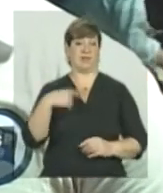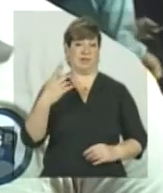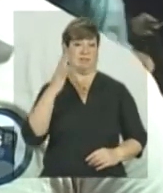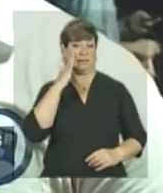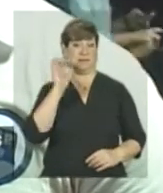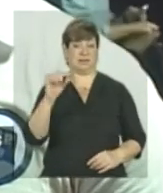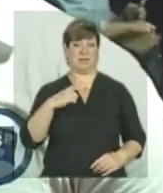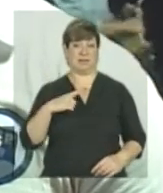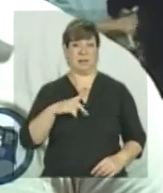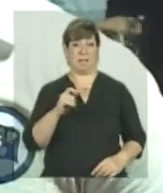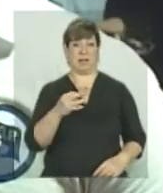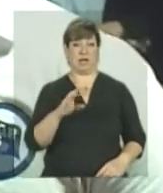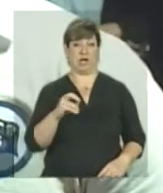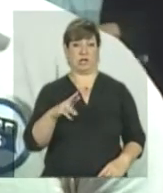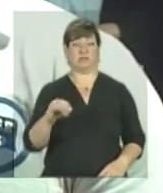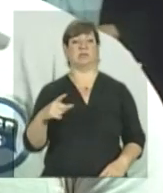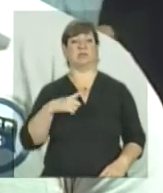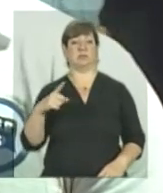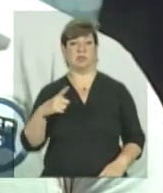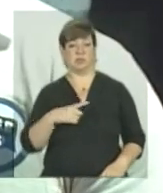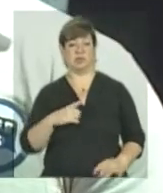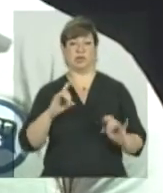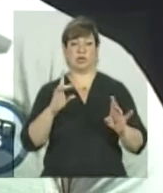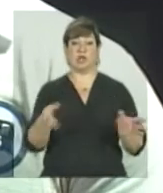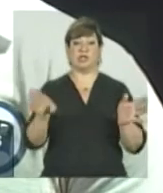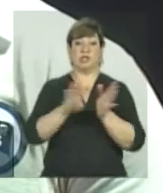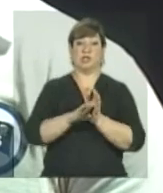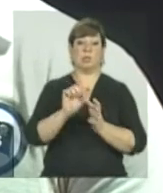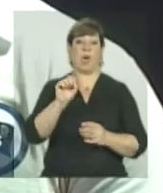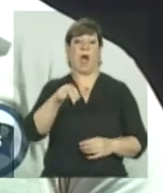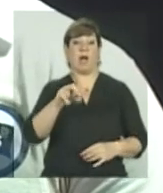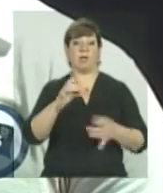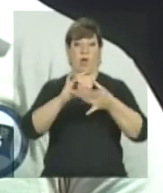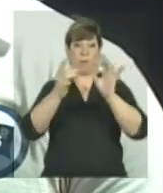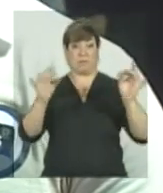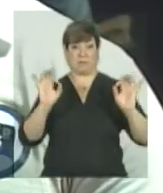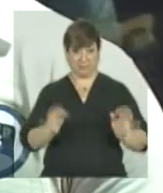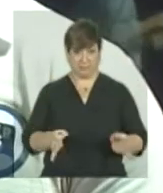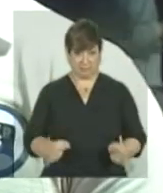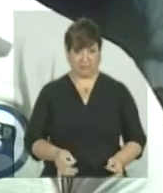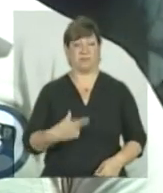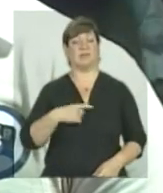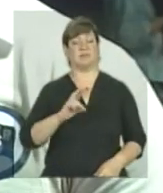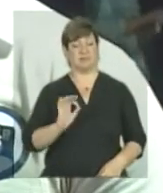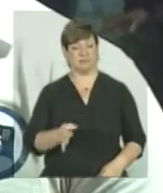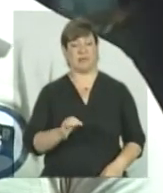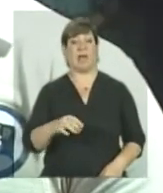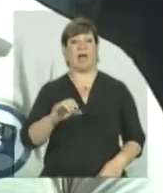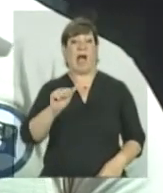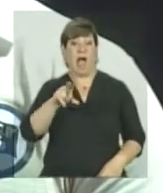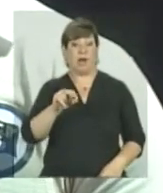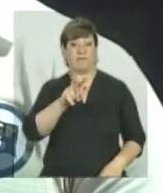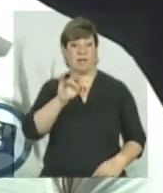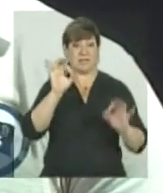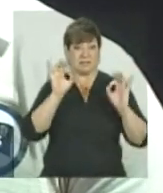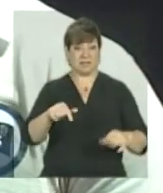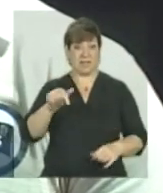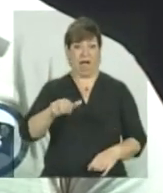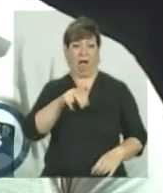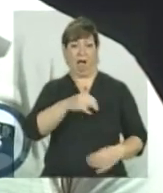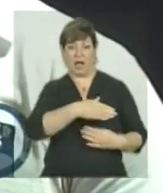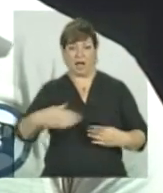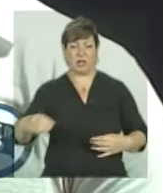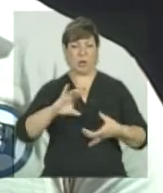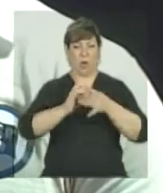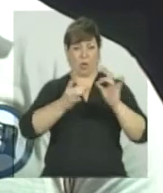chegam no ano de Olimpíada, é isso mesmo? É, realmente. Alguns patrocínios realmente chegam no ano Olímpico e outros acabam